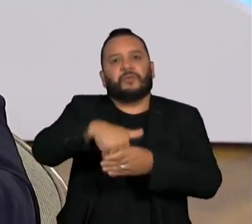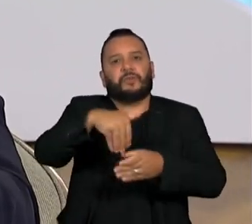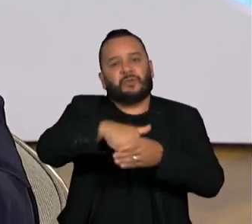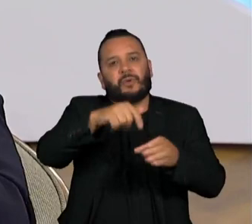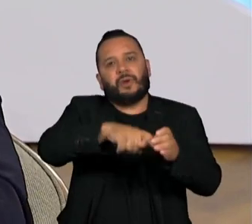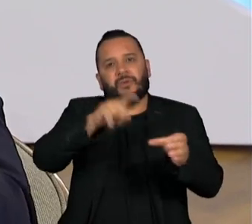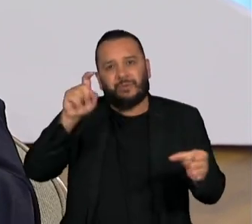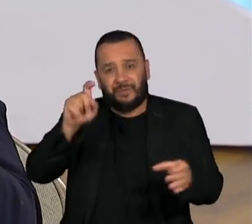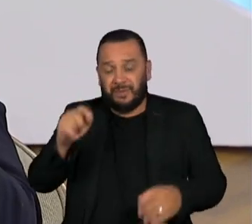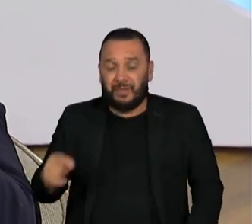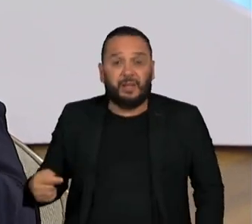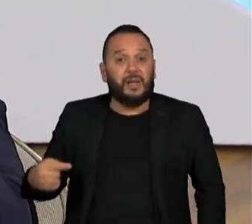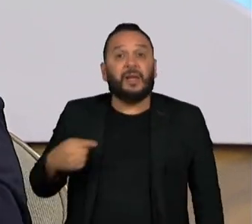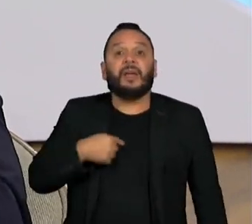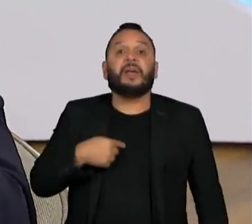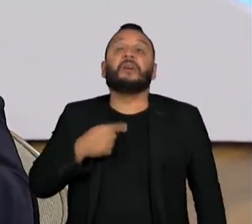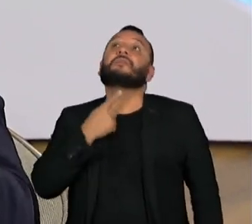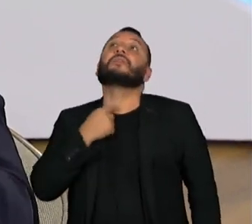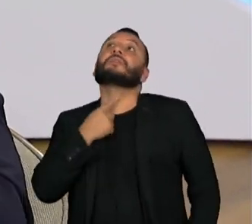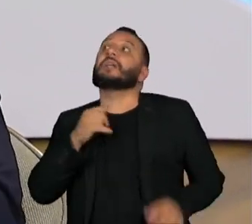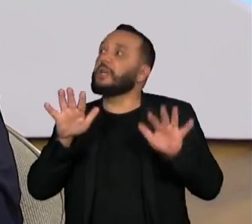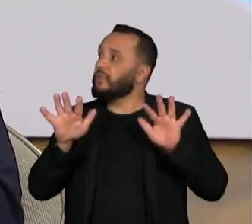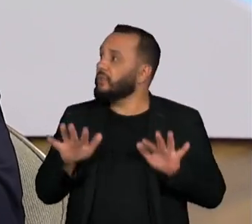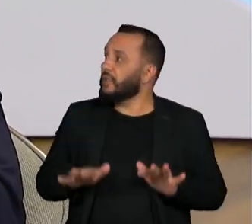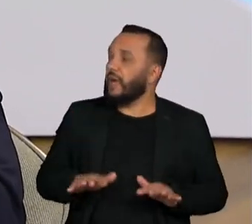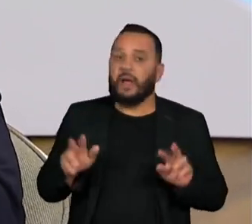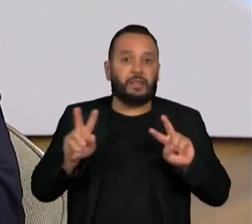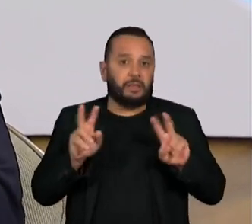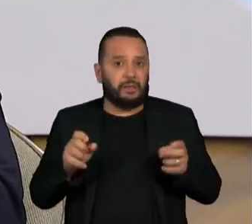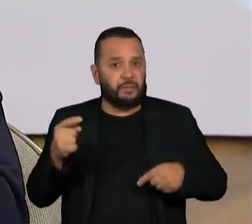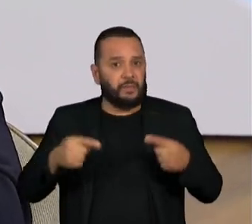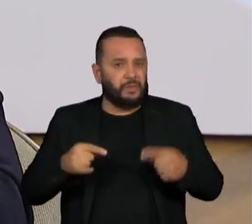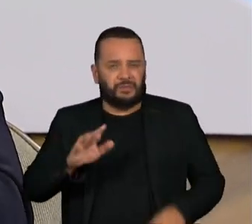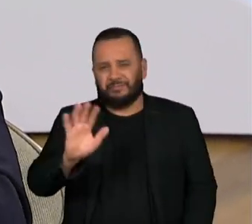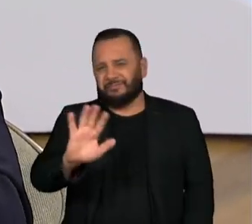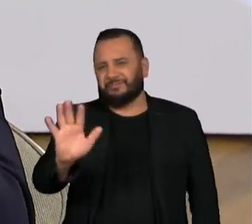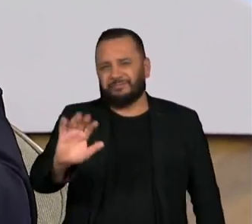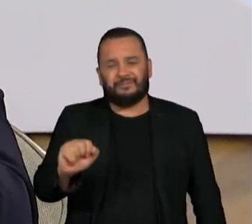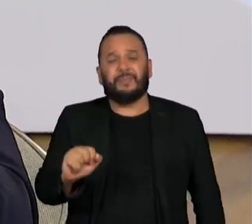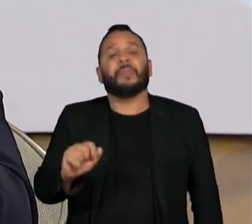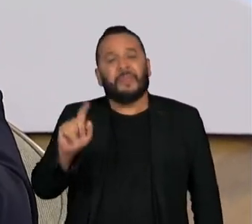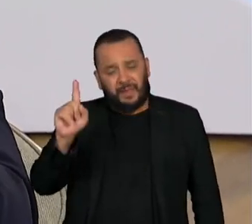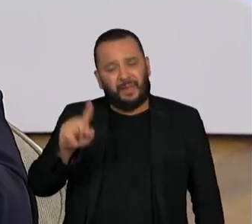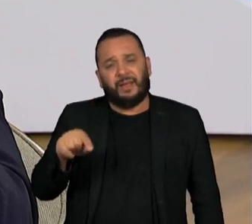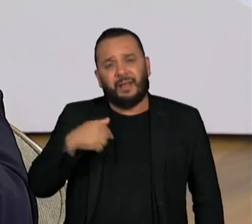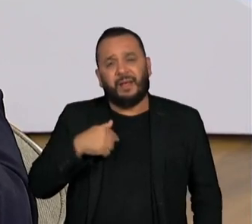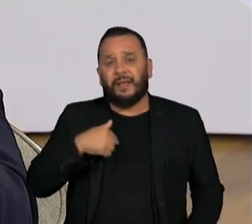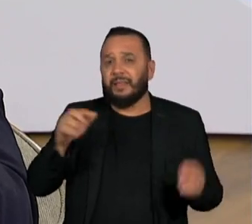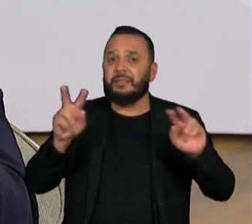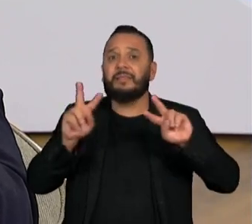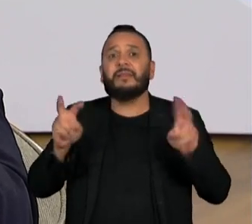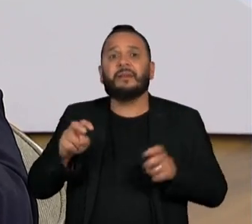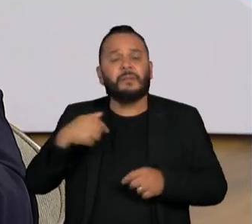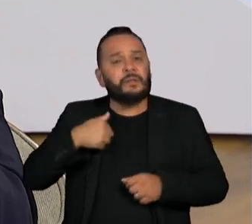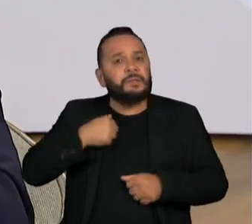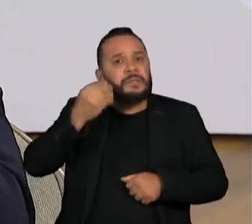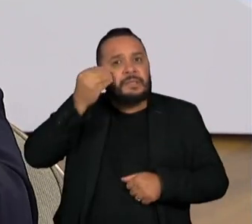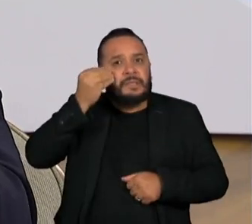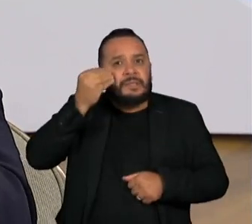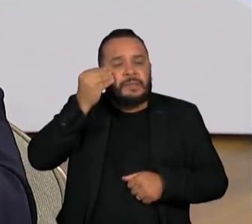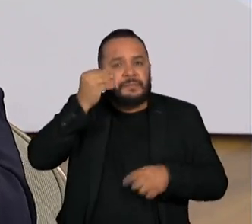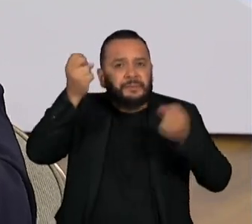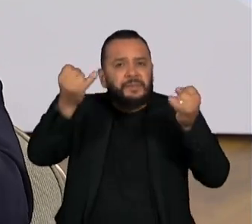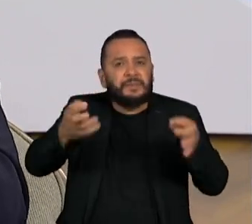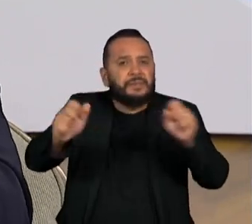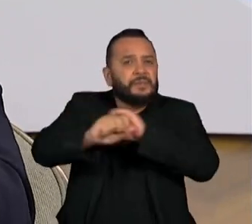minha permanência não é para uma vontade de ficar, não é para um tema político, é um tema de importância. É para um tema de tentar deixar